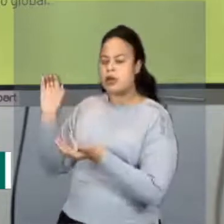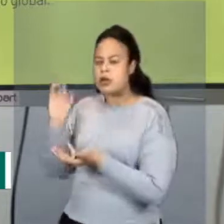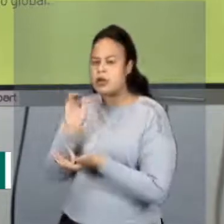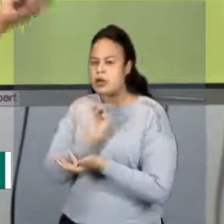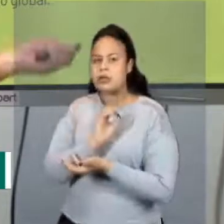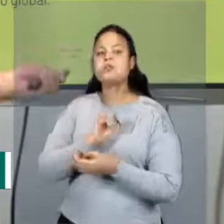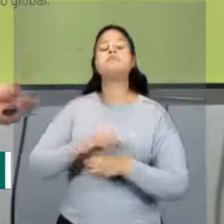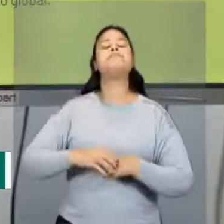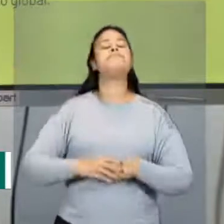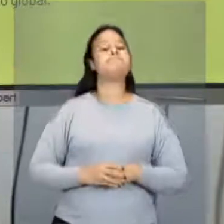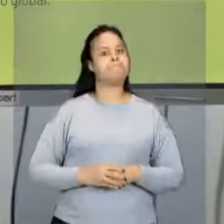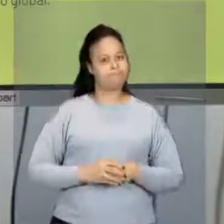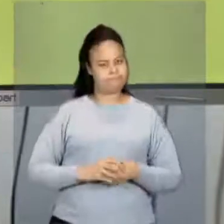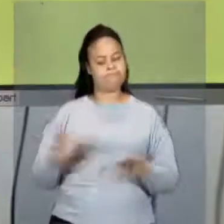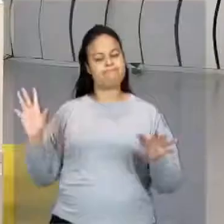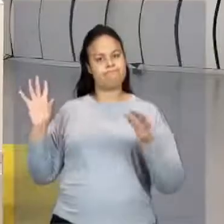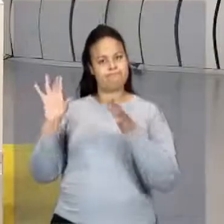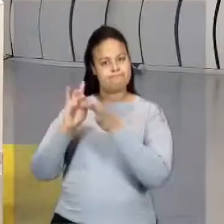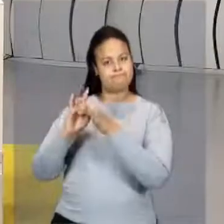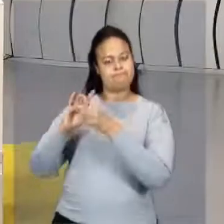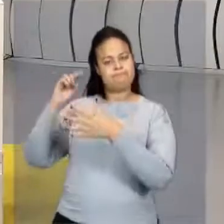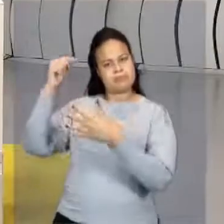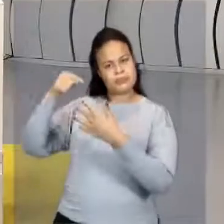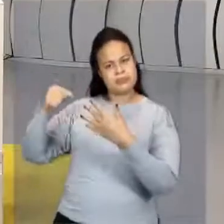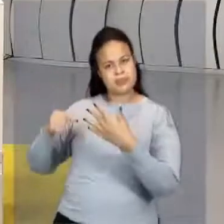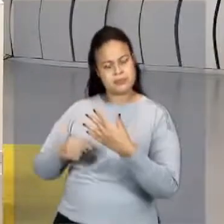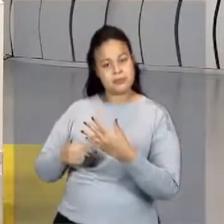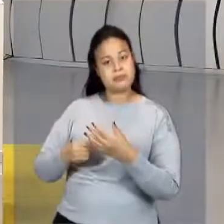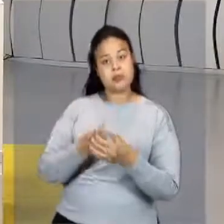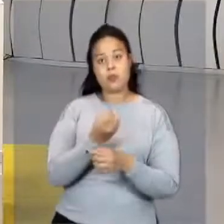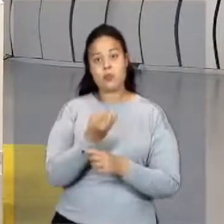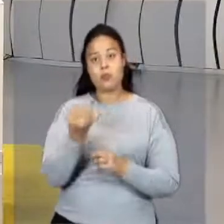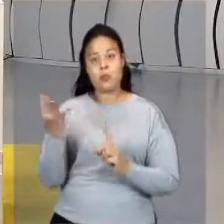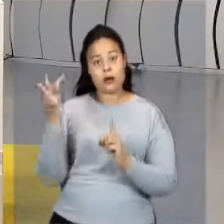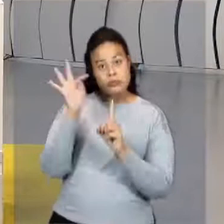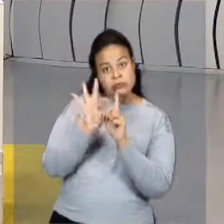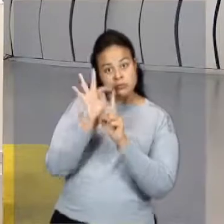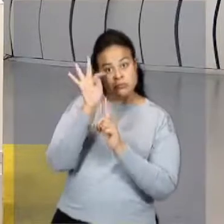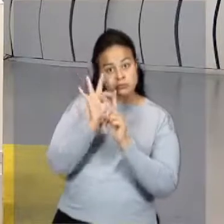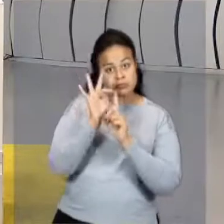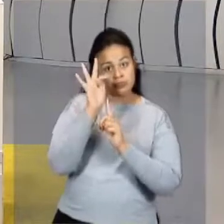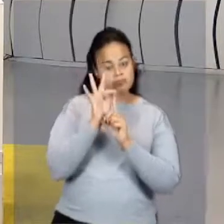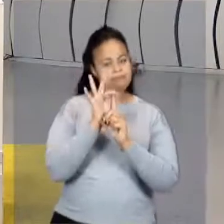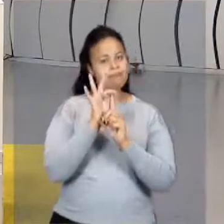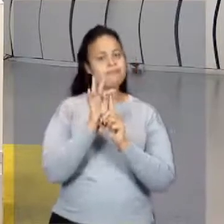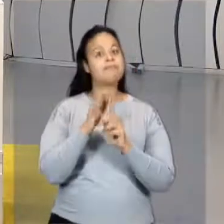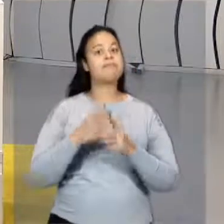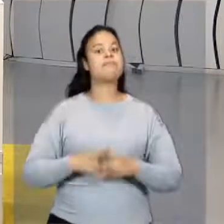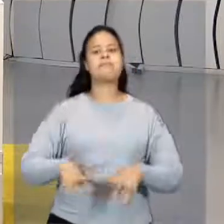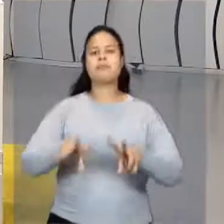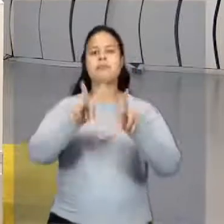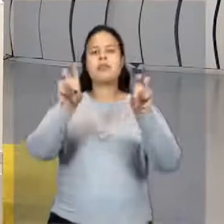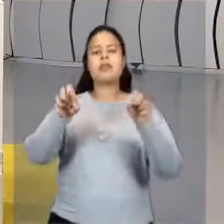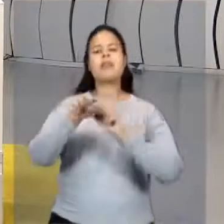Envolve muita coisa. Medidas de temperatura. Temperatura.